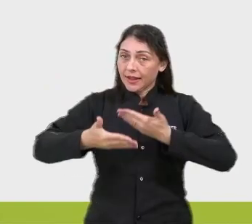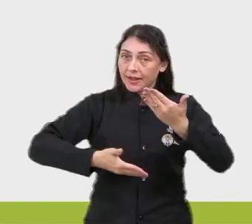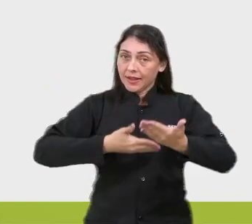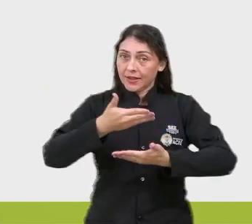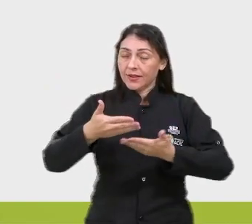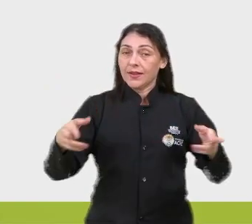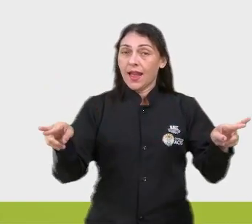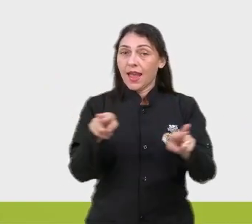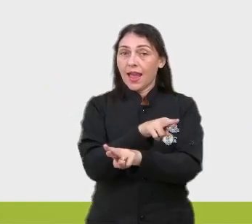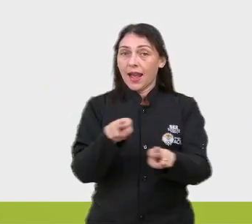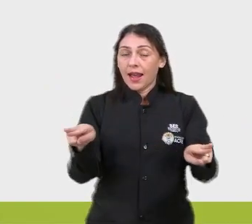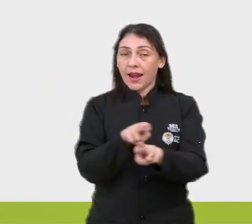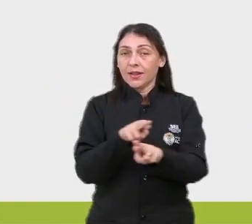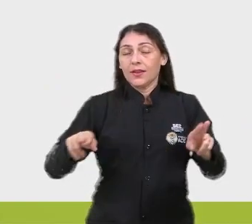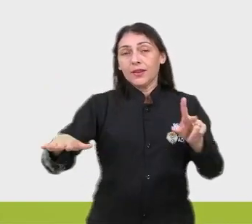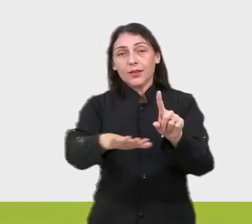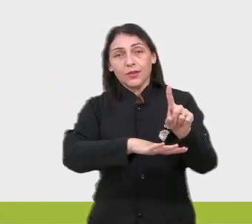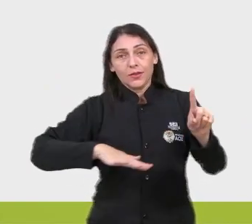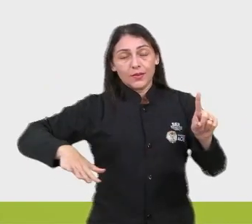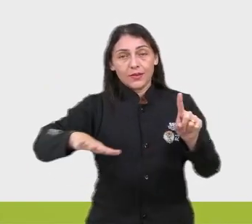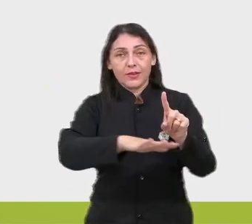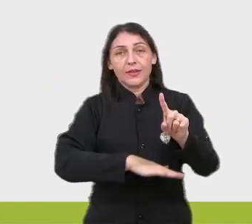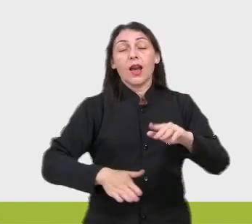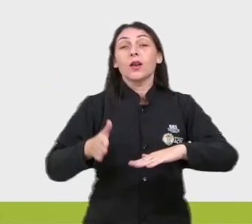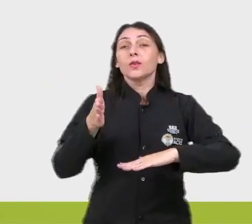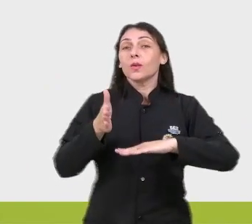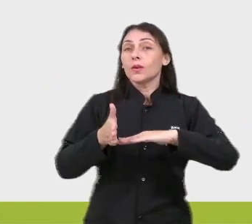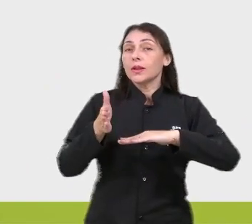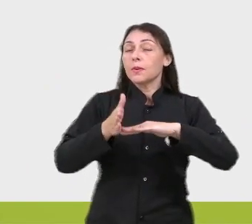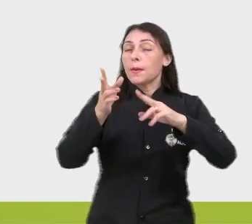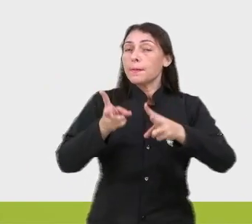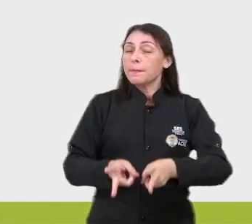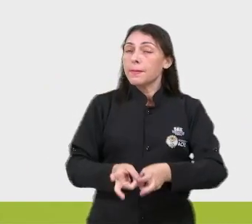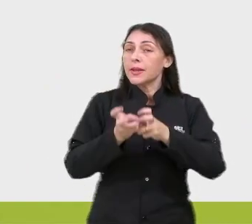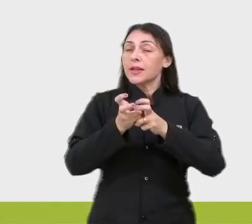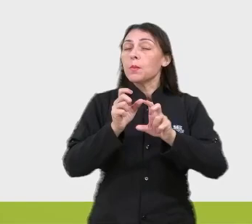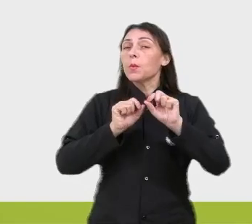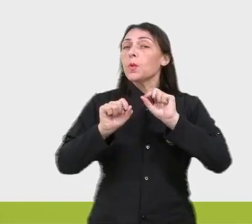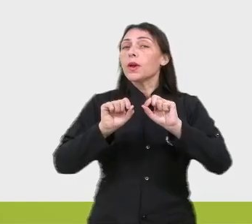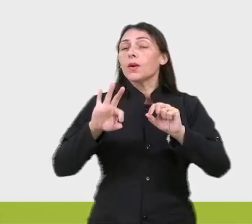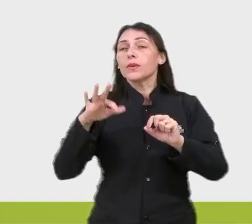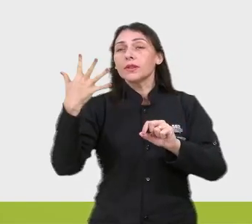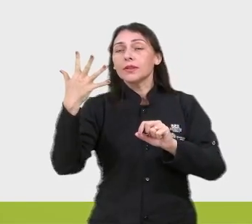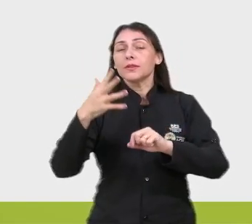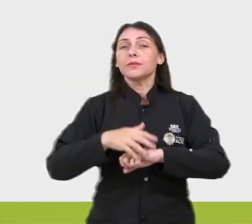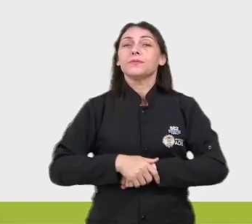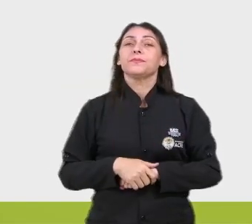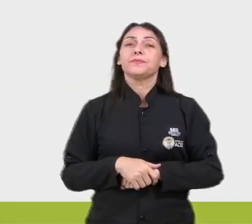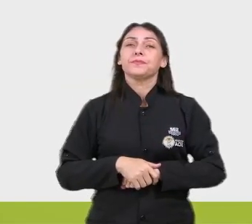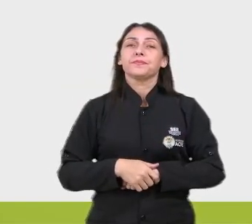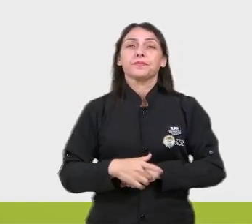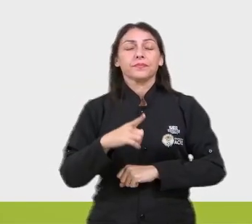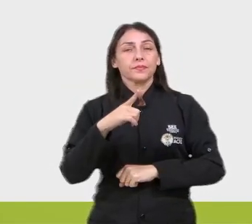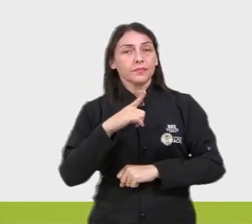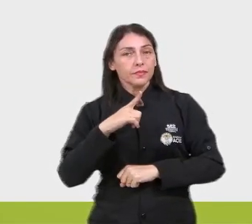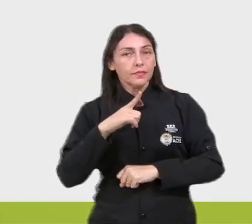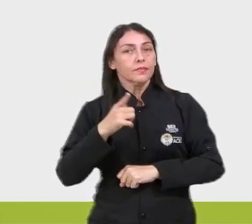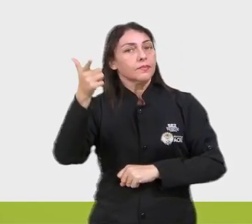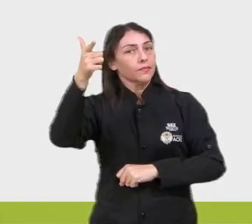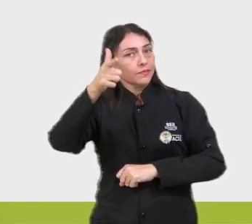sociais contemporâneas. Percebam o que aconteceu aqui. Houve a